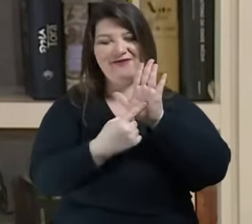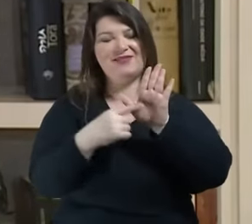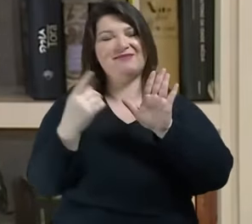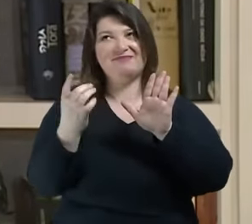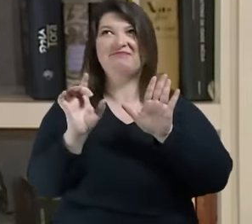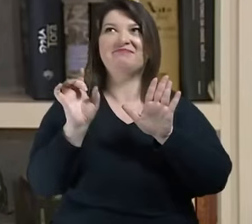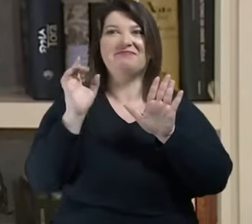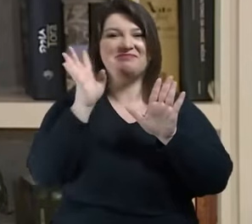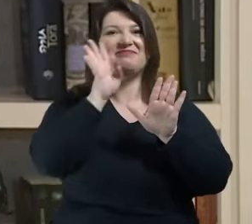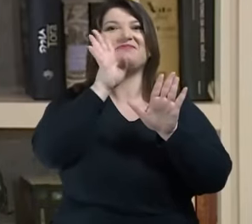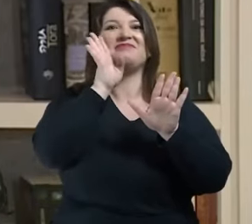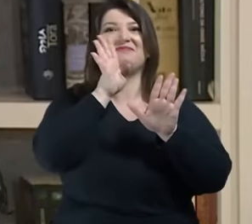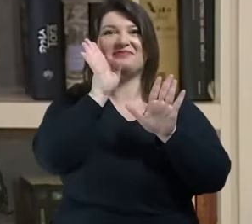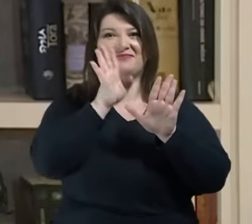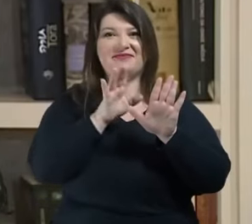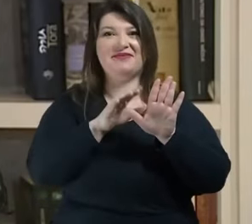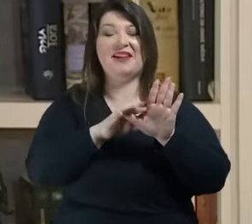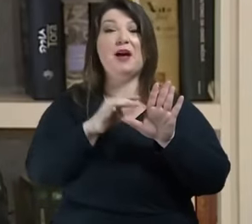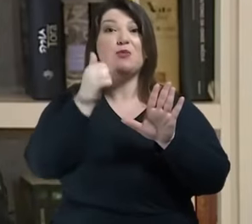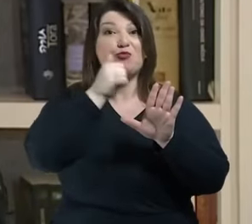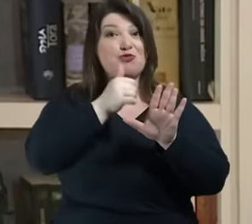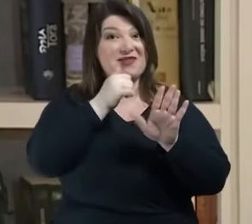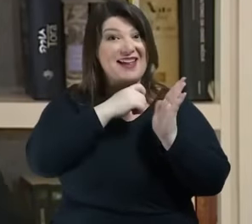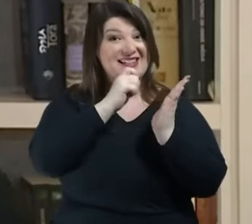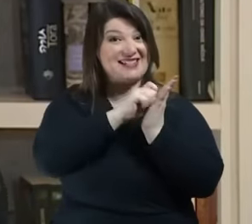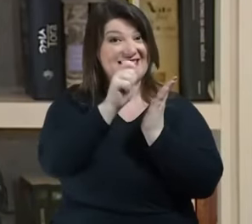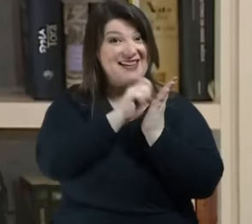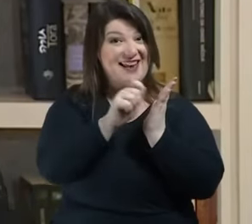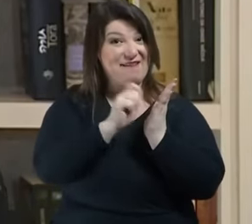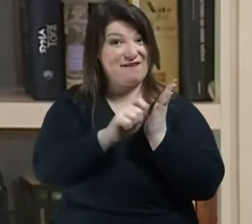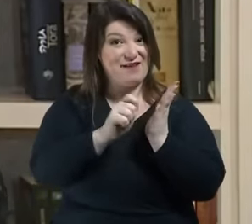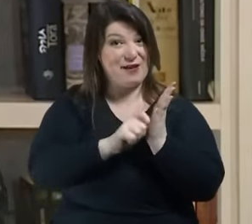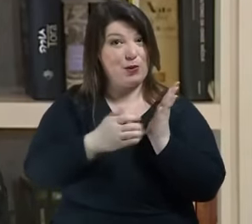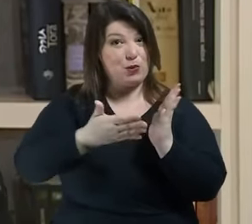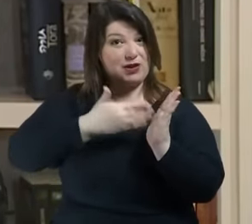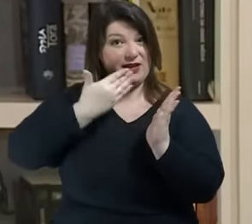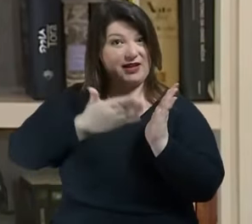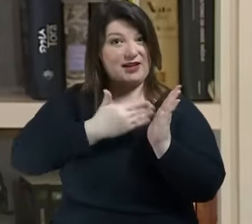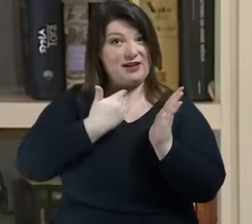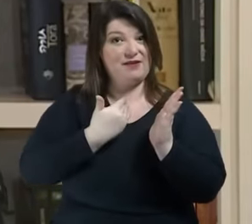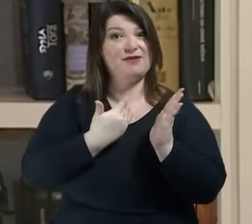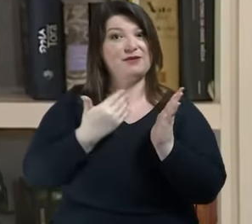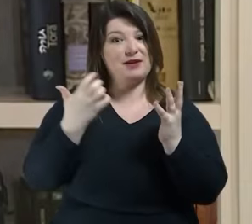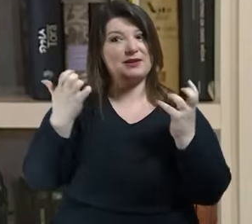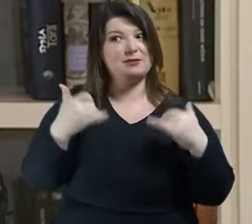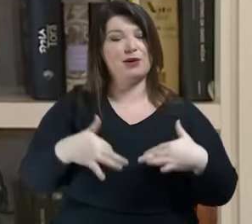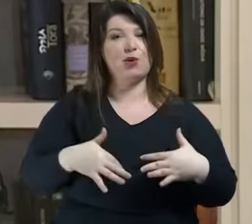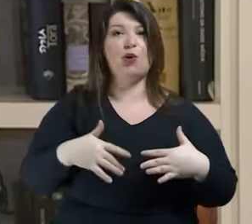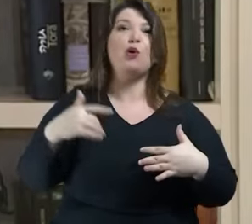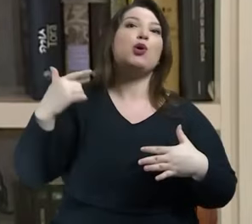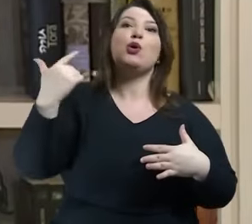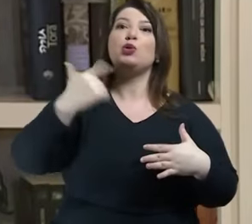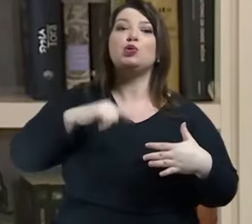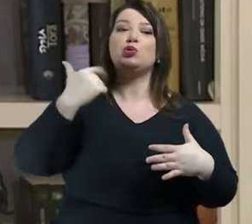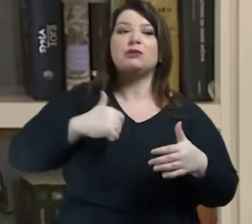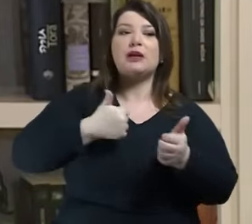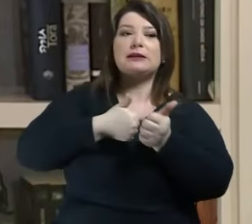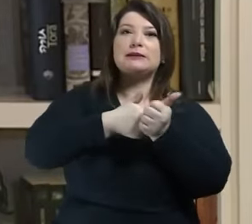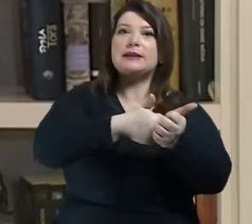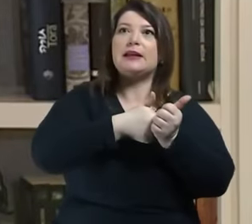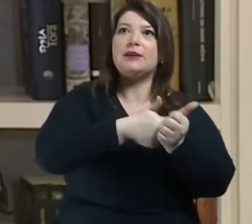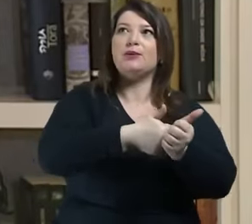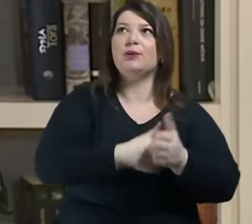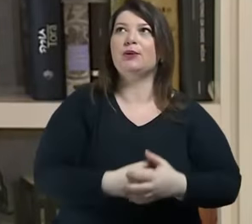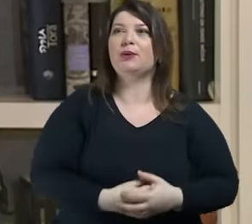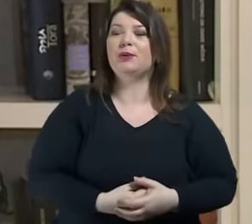seguidores e se eu não posso chegar às pessoas através de uma boa causa de um bom texto de algo que os